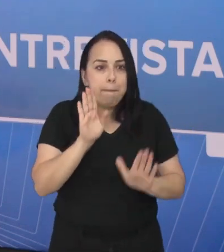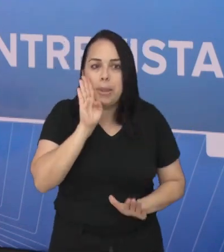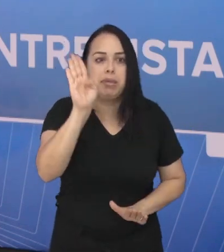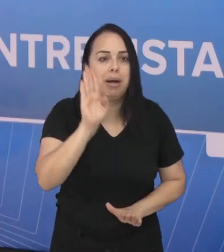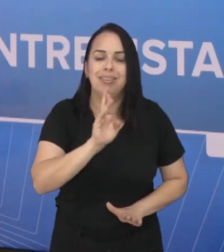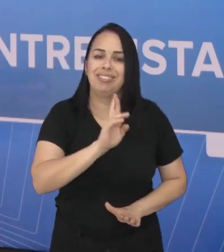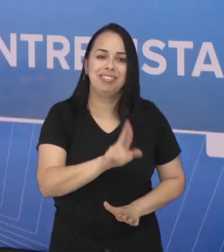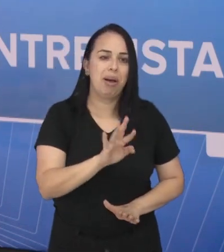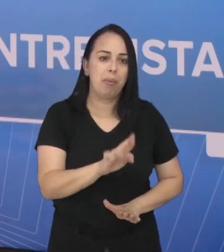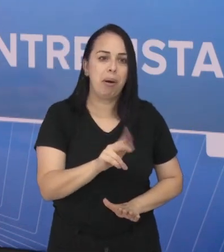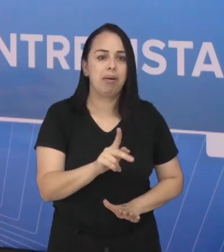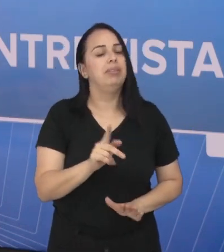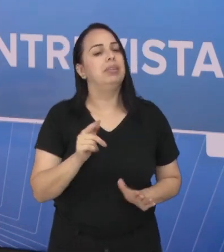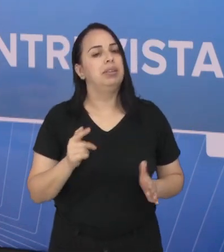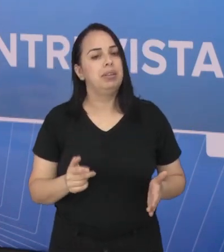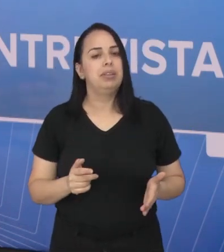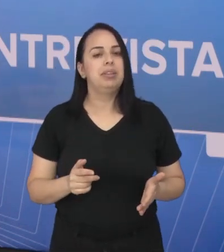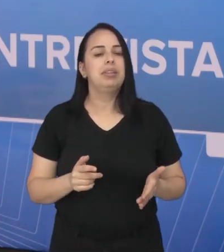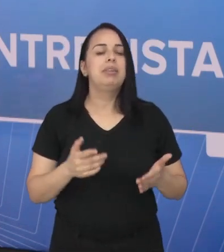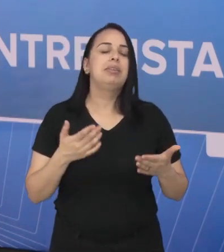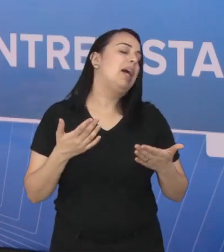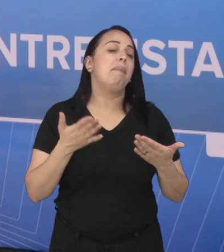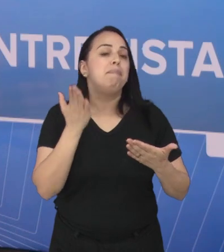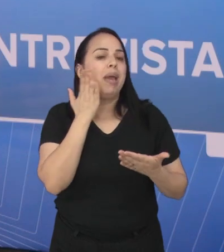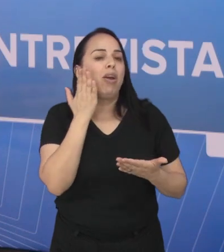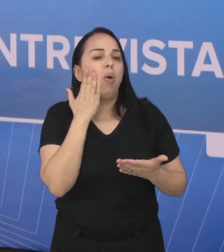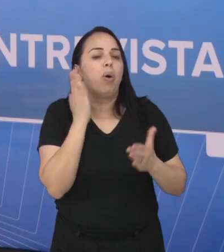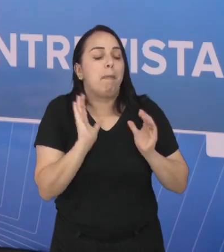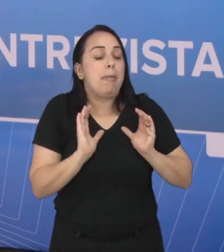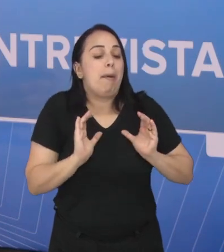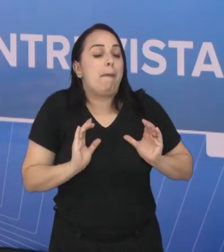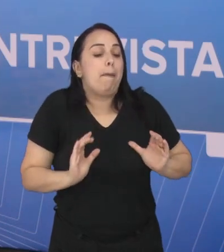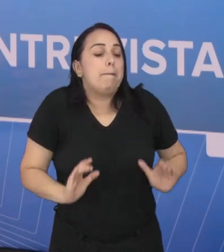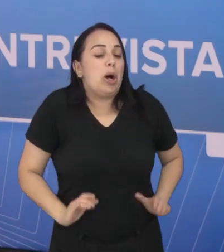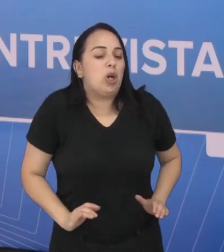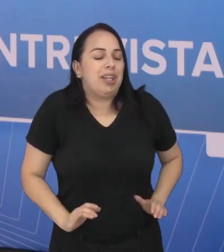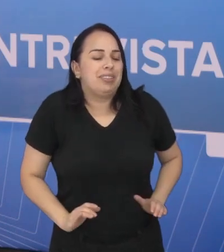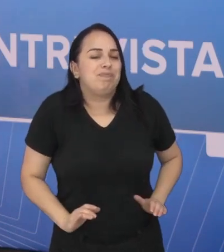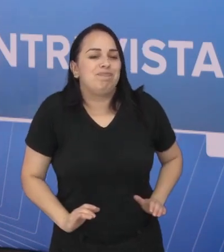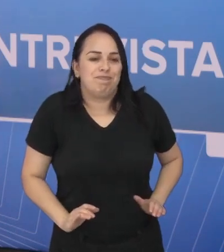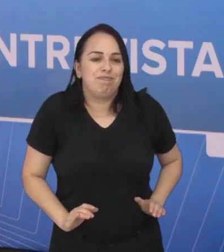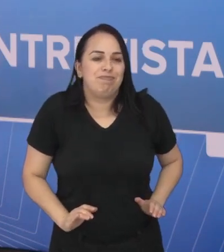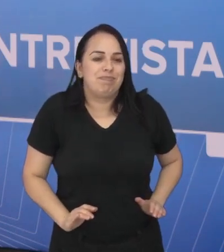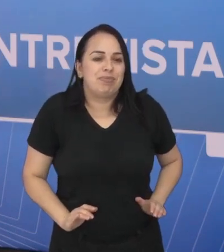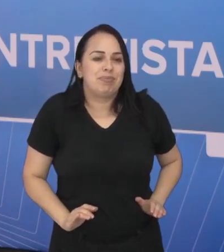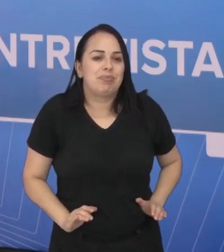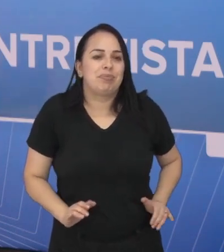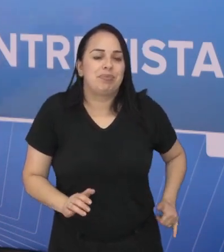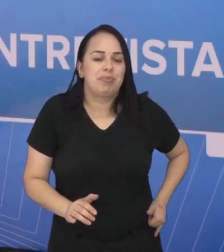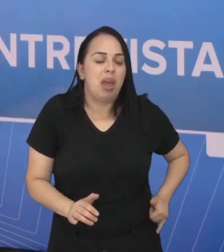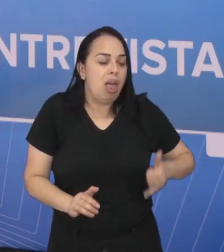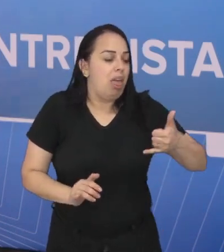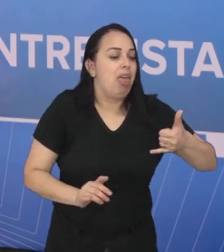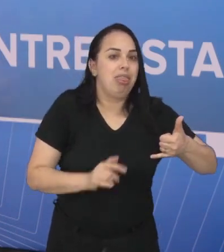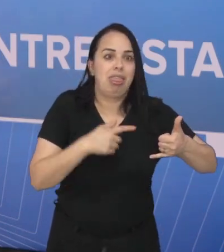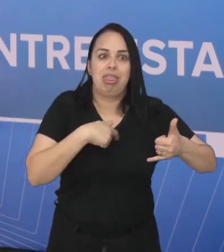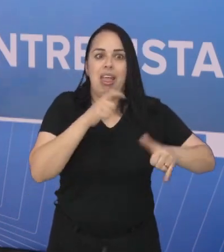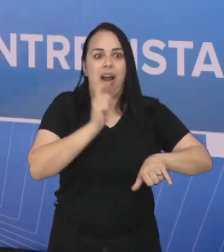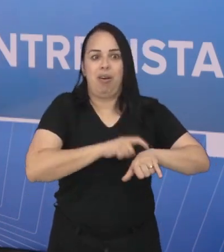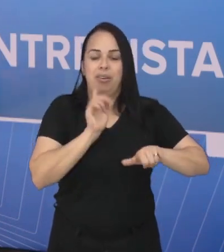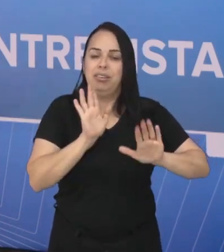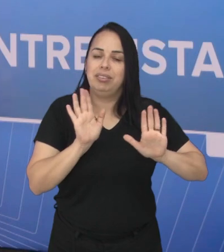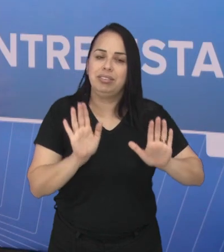prioridade. Então, esse é o primeiro passo. Olhar como que está o comportamento em relação à sua relação com o próprio